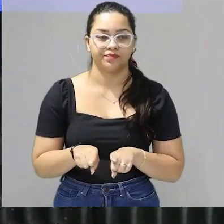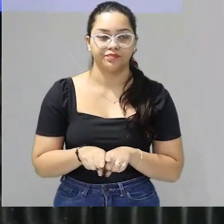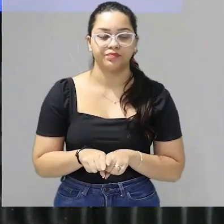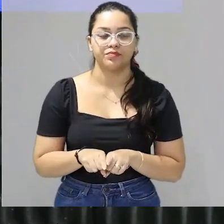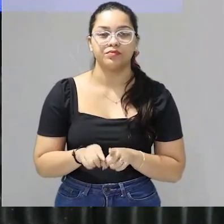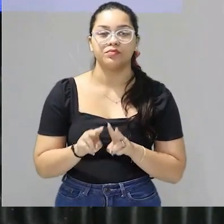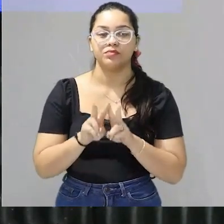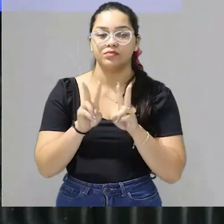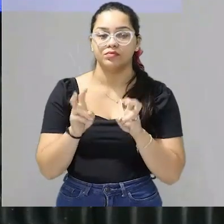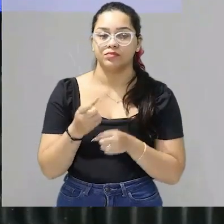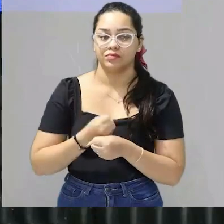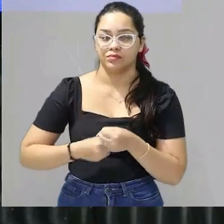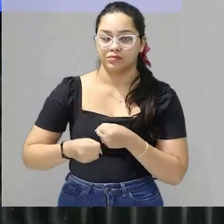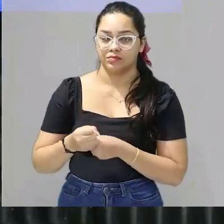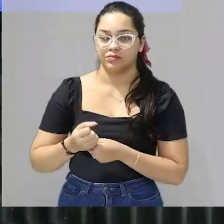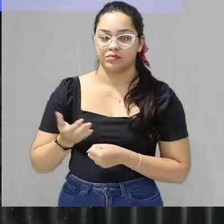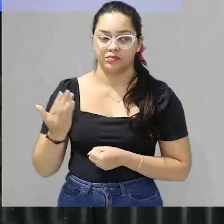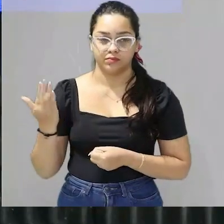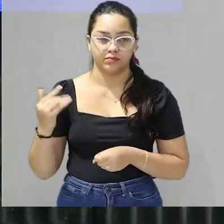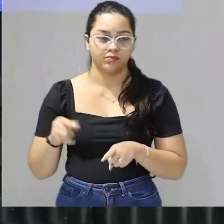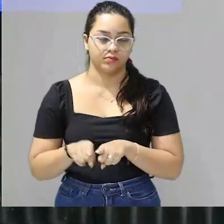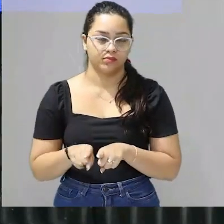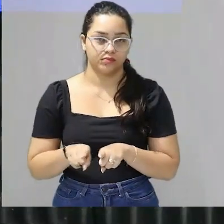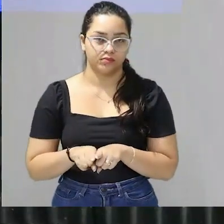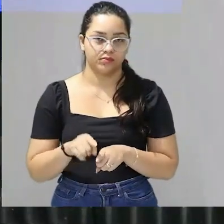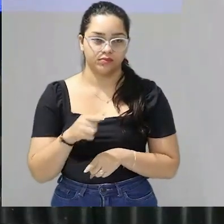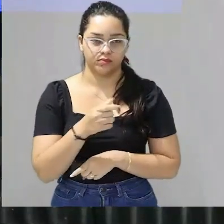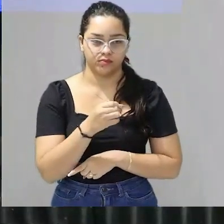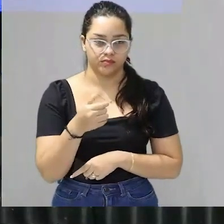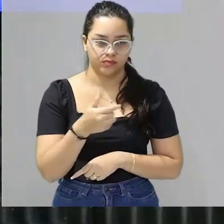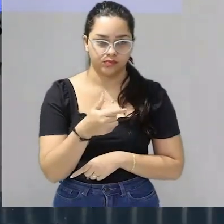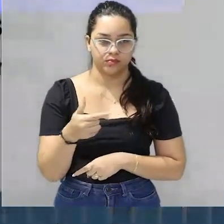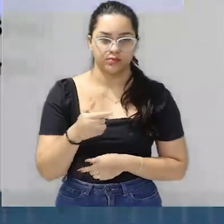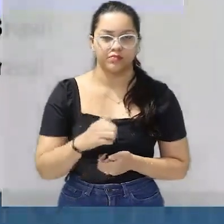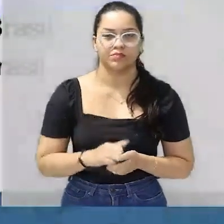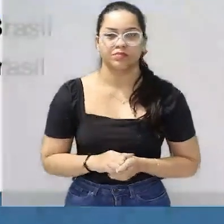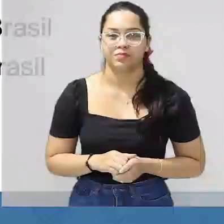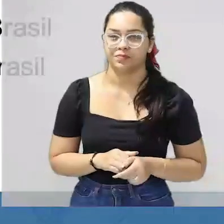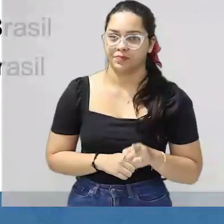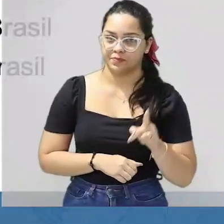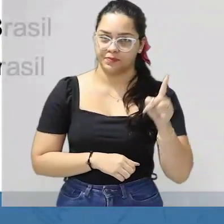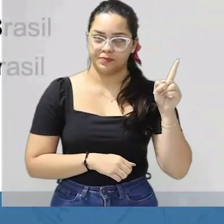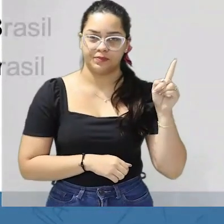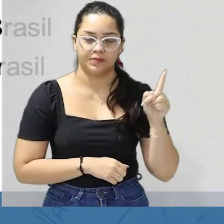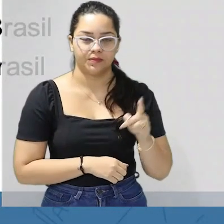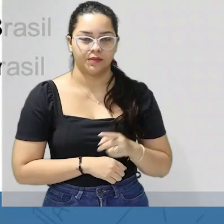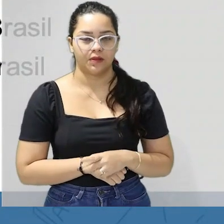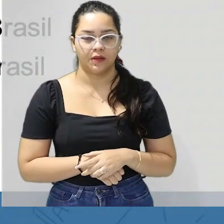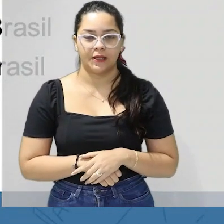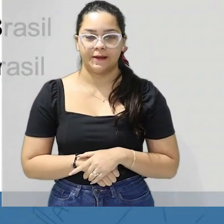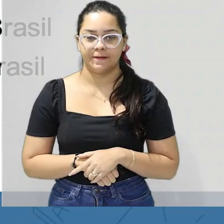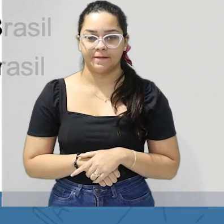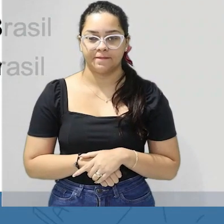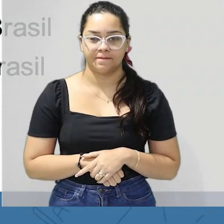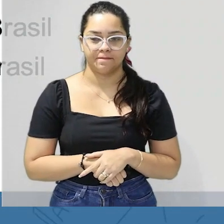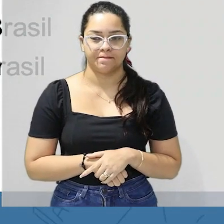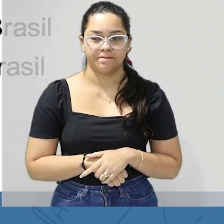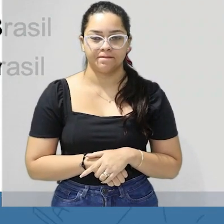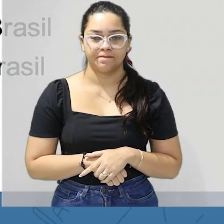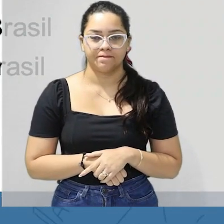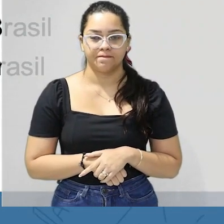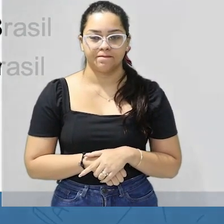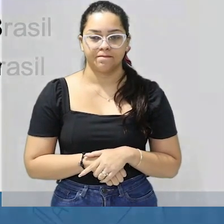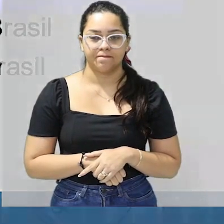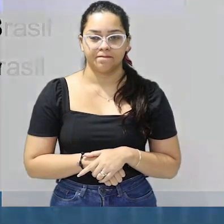um pouquinho sobre os temas anteriores aqui em 2021 invisibilidade e registro civil garantia de